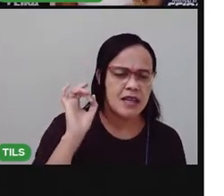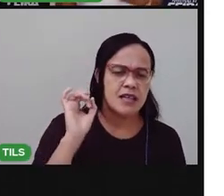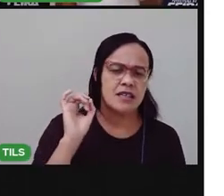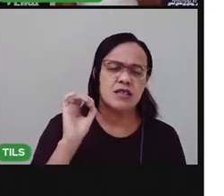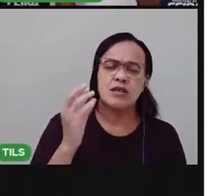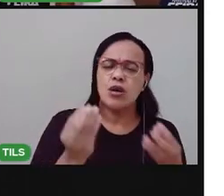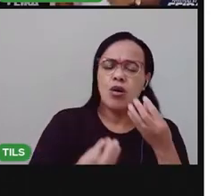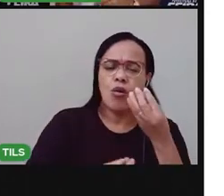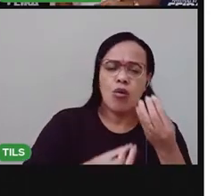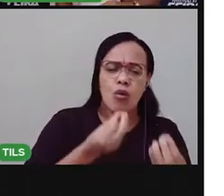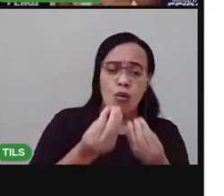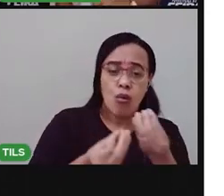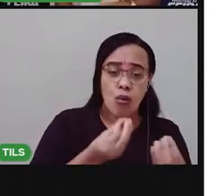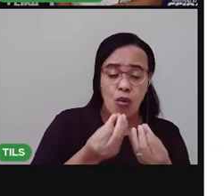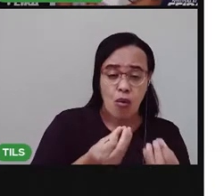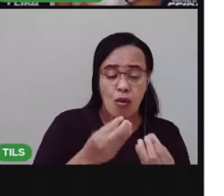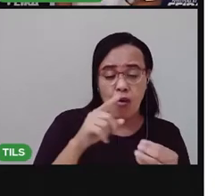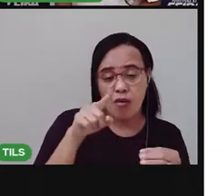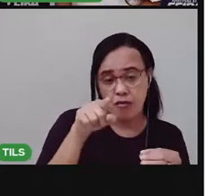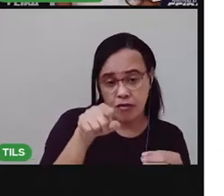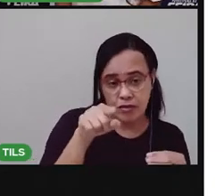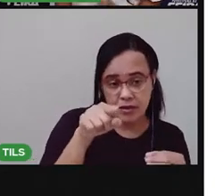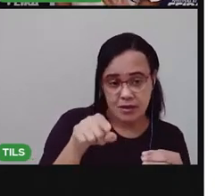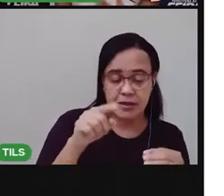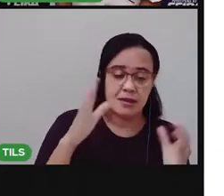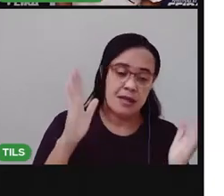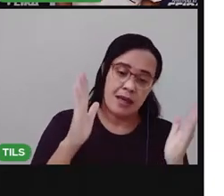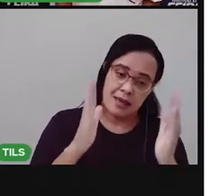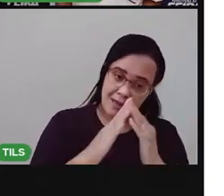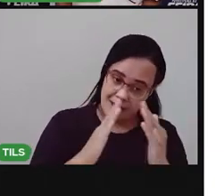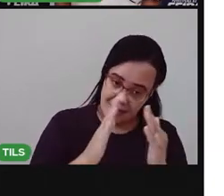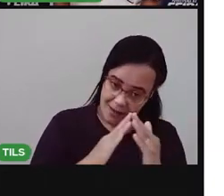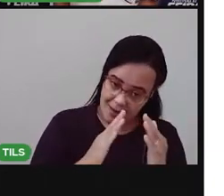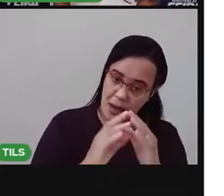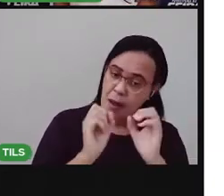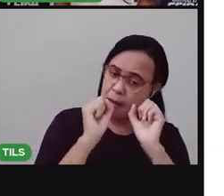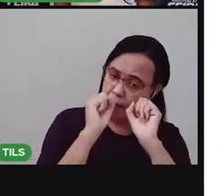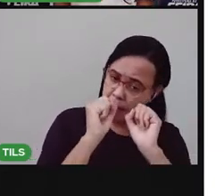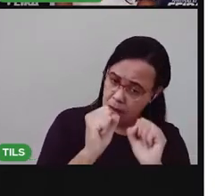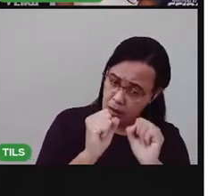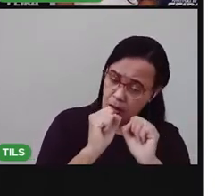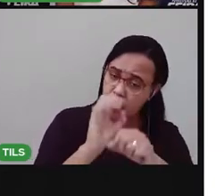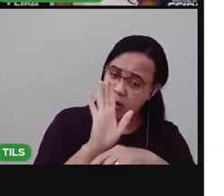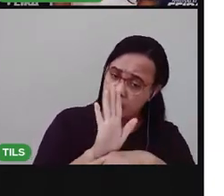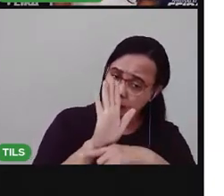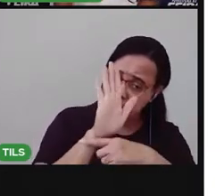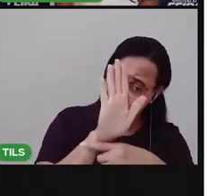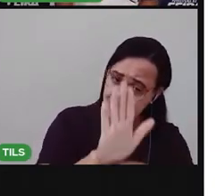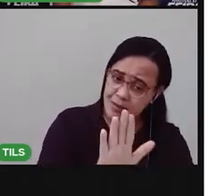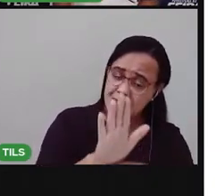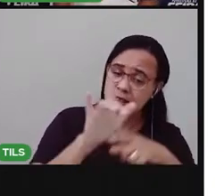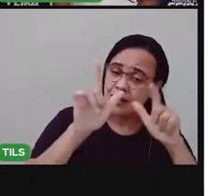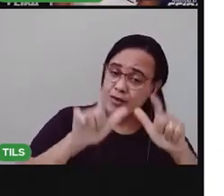forma você aí na sua casa pode contribuir com a higiene do ambiente que você vive